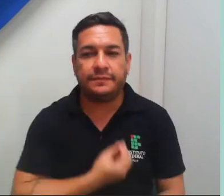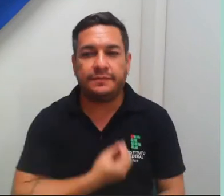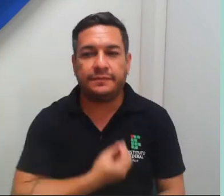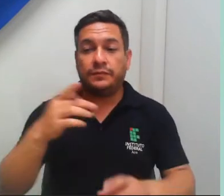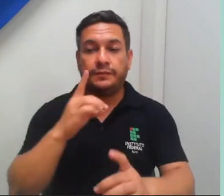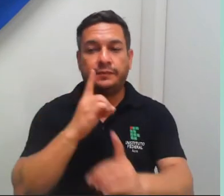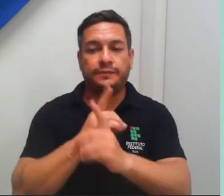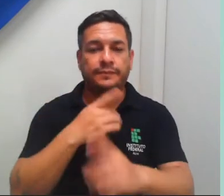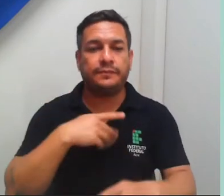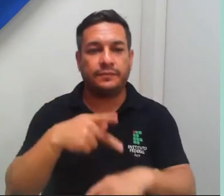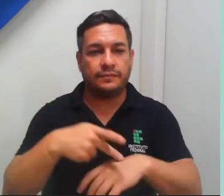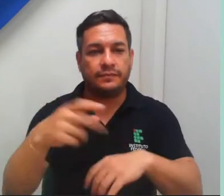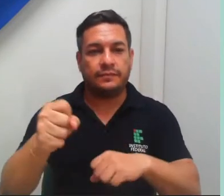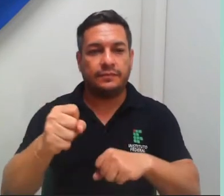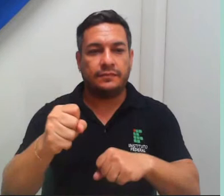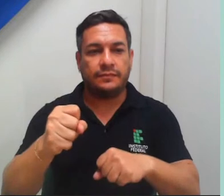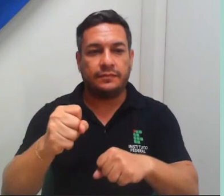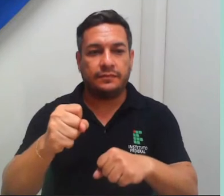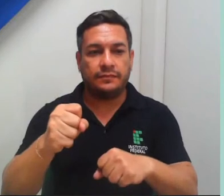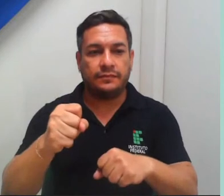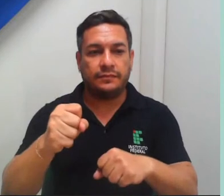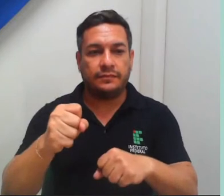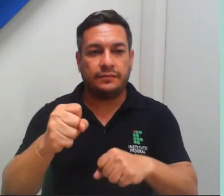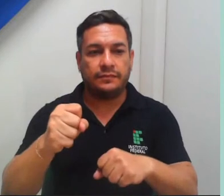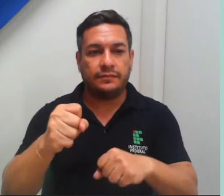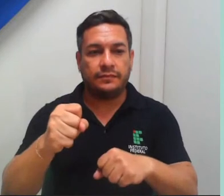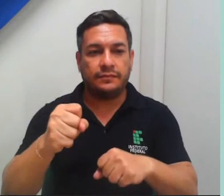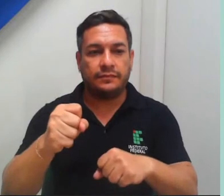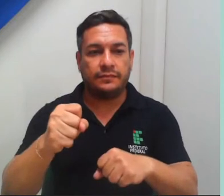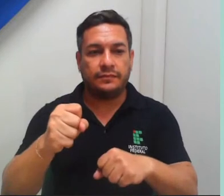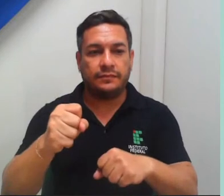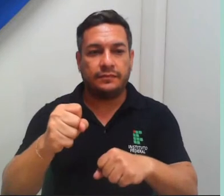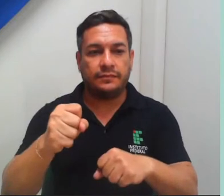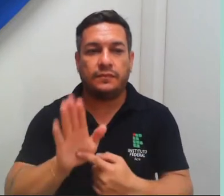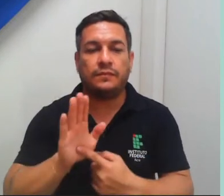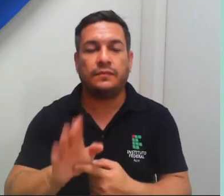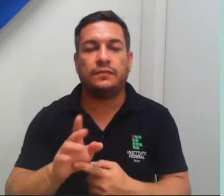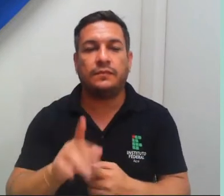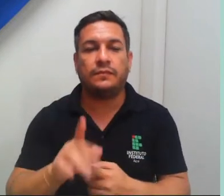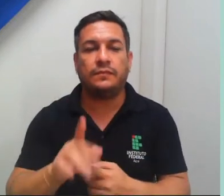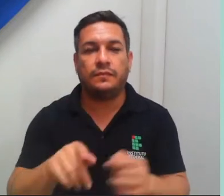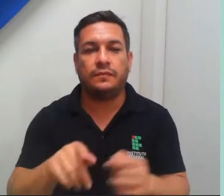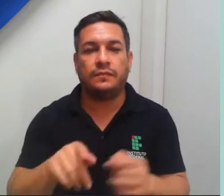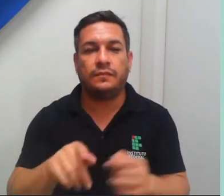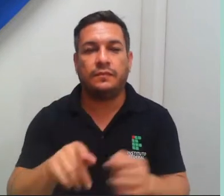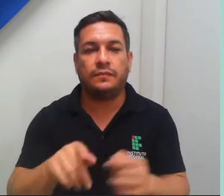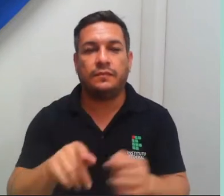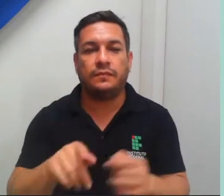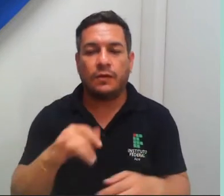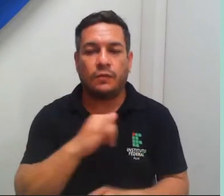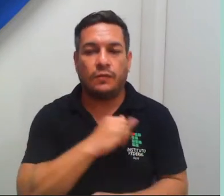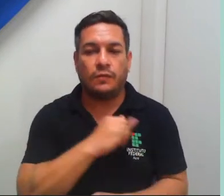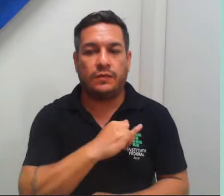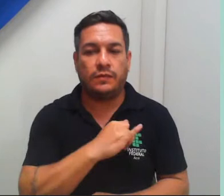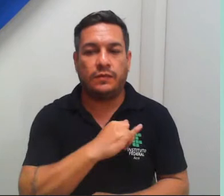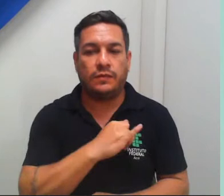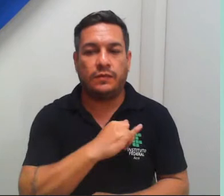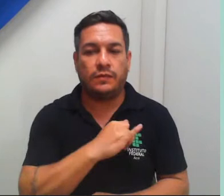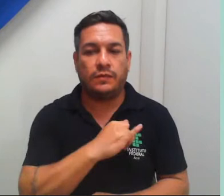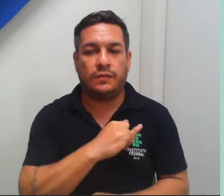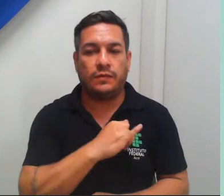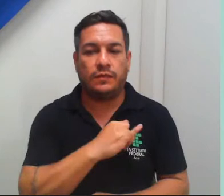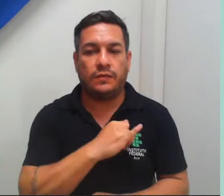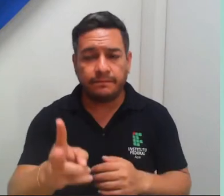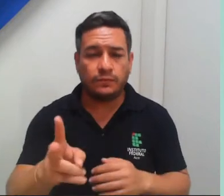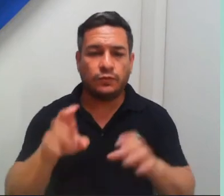-graduação e mostra de produtos e pesquisa do Instituto Federal do Acre. Dando prosseguimento ao nosso